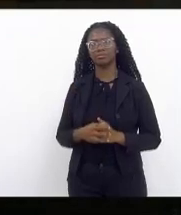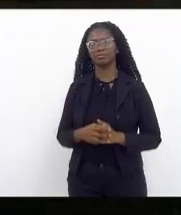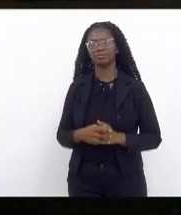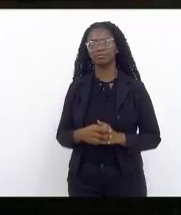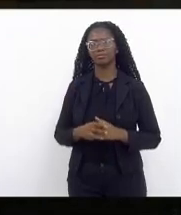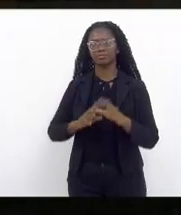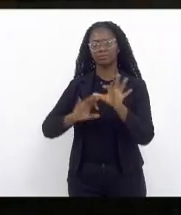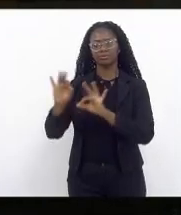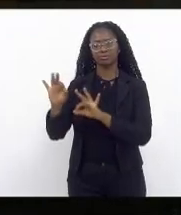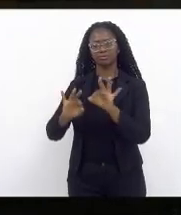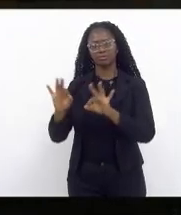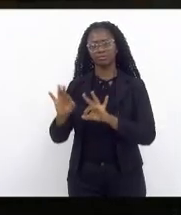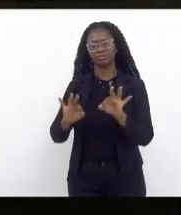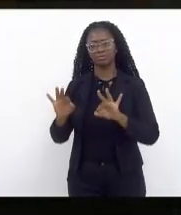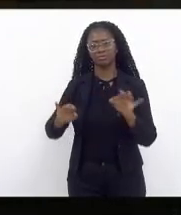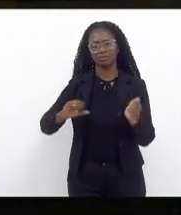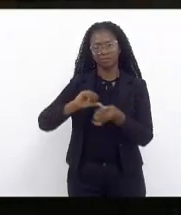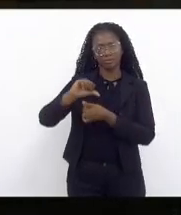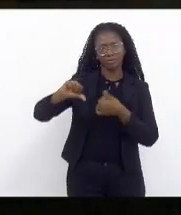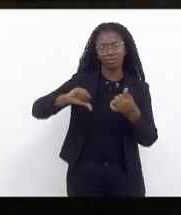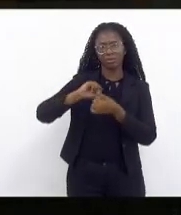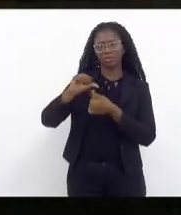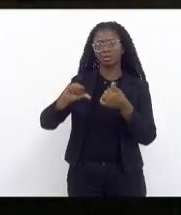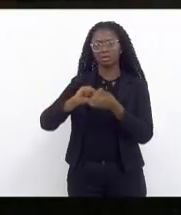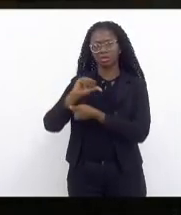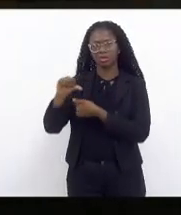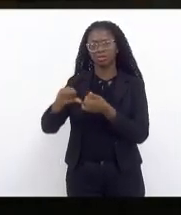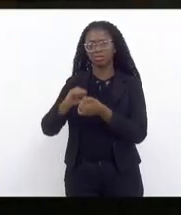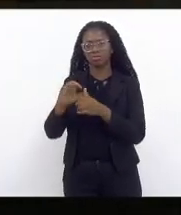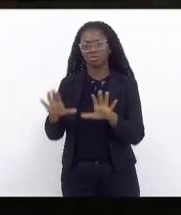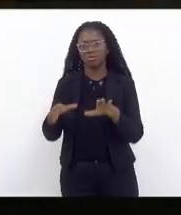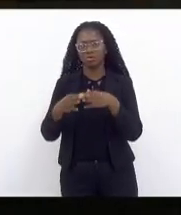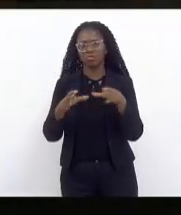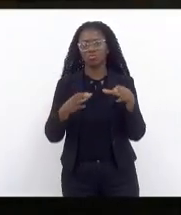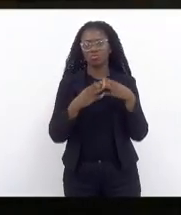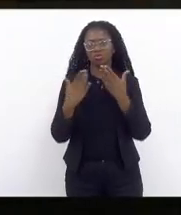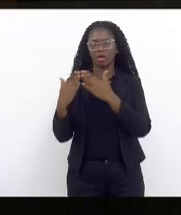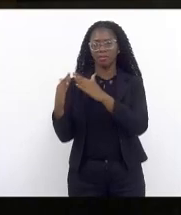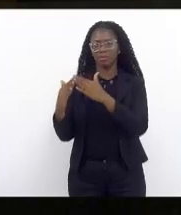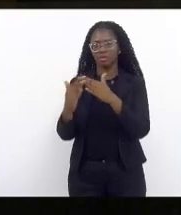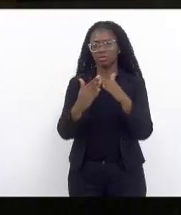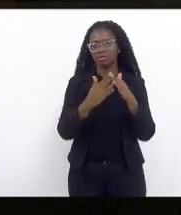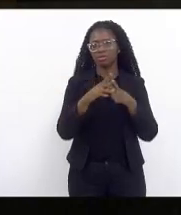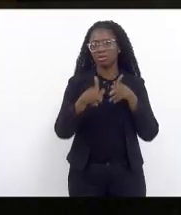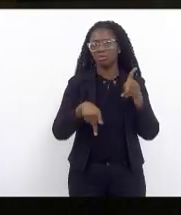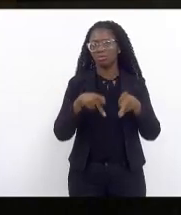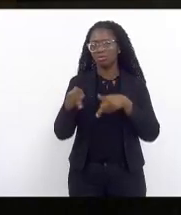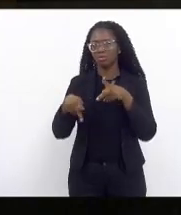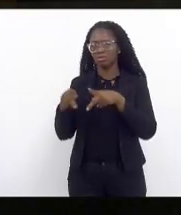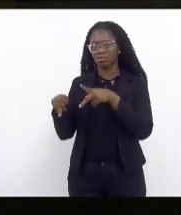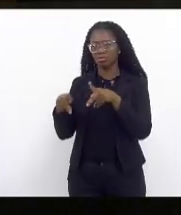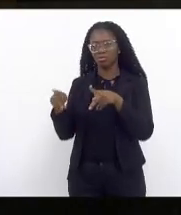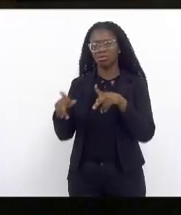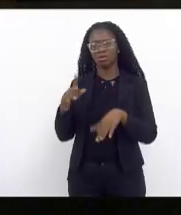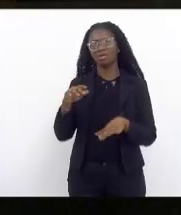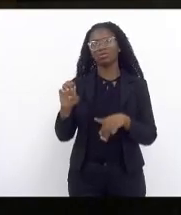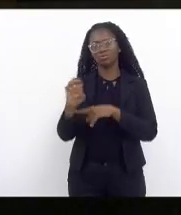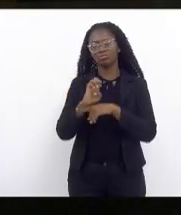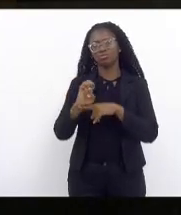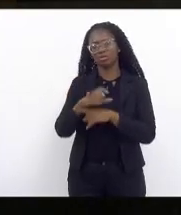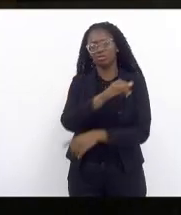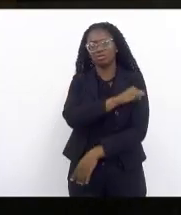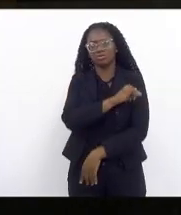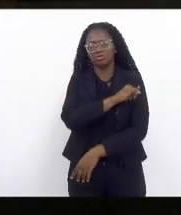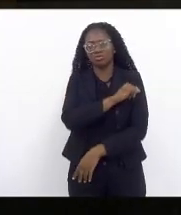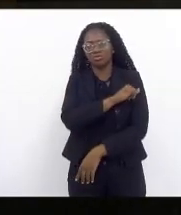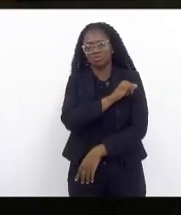remodelagem e de reforma de conjuntos habitacionais populares em todo o estado do Rio de Janeiro com uma